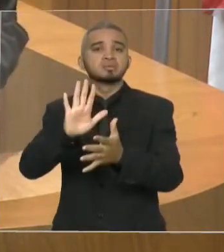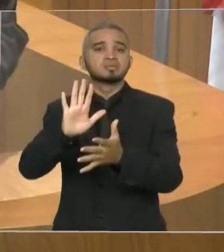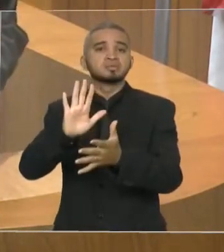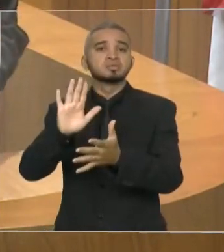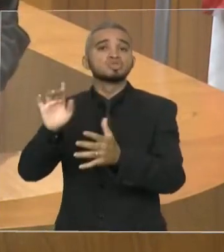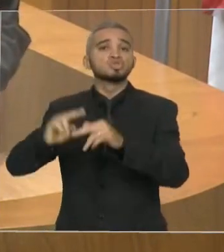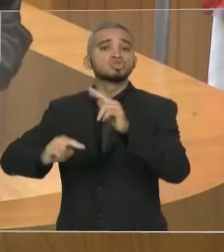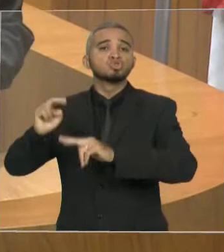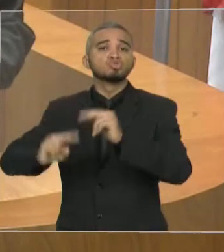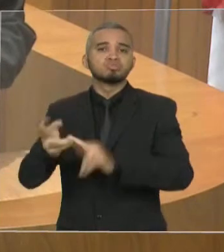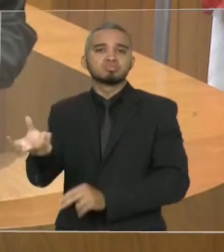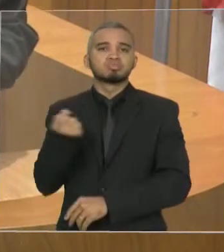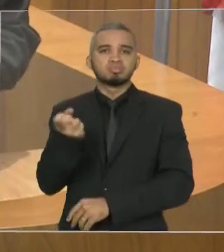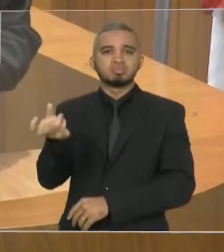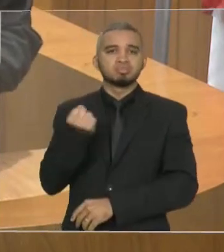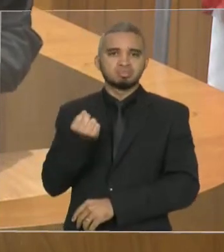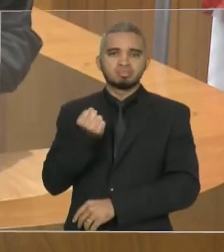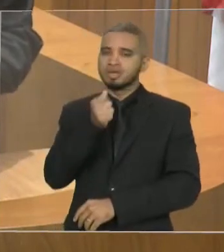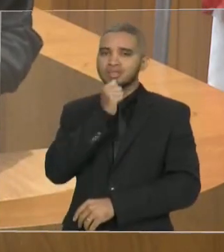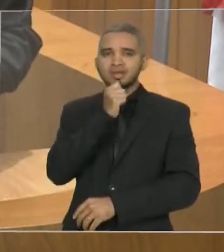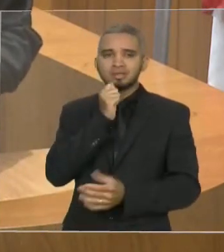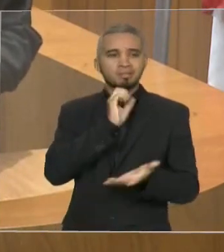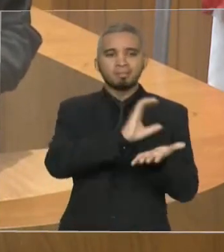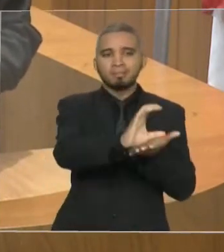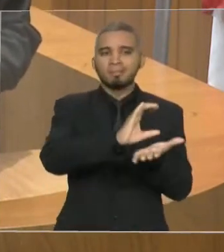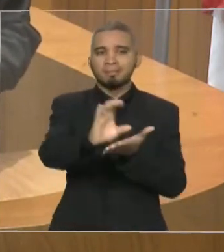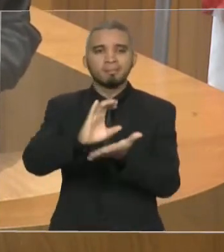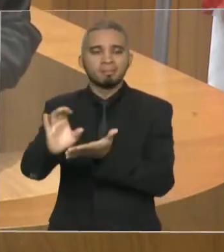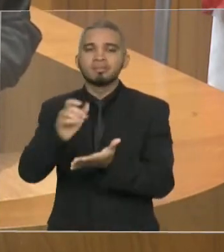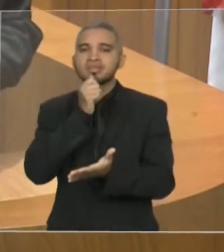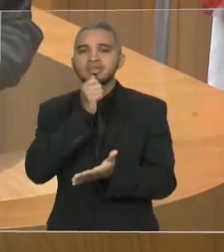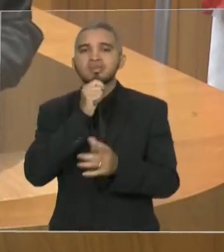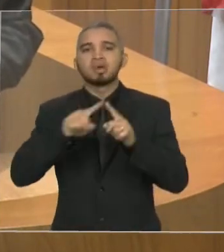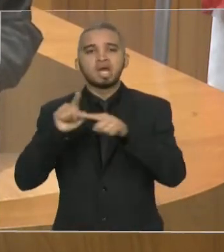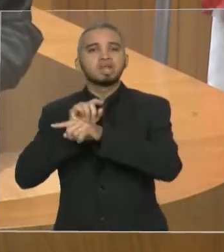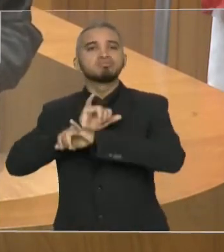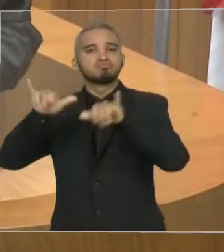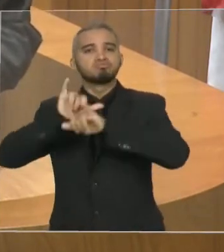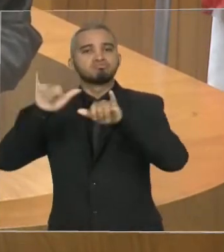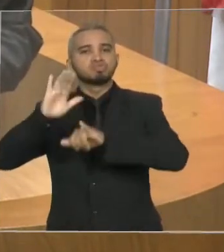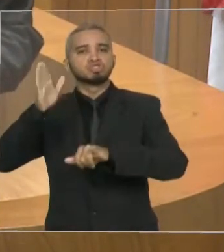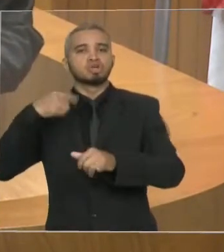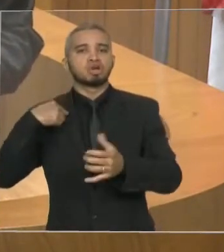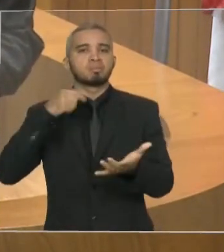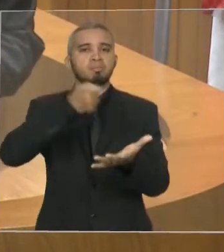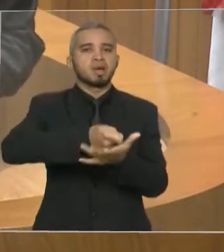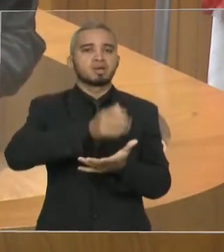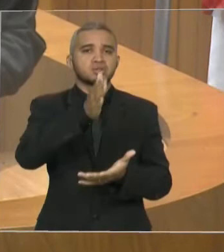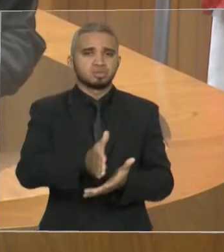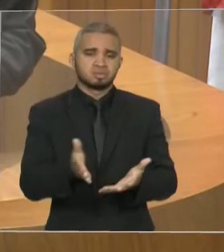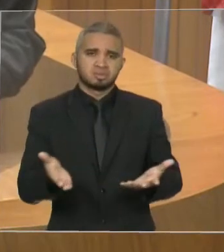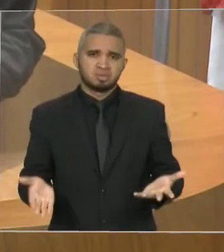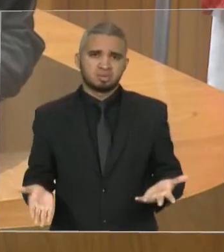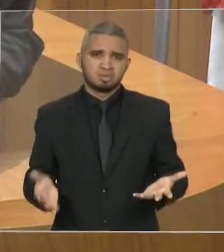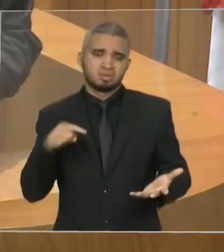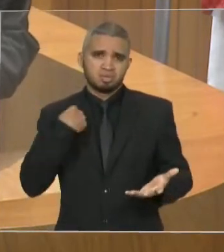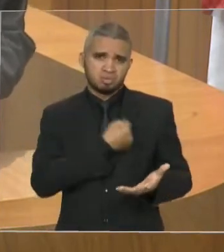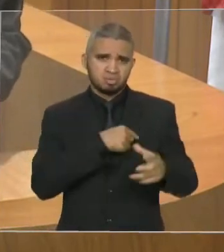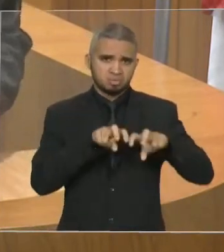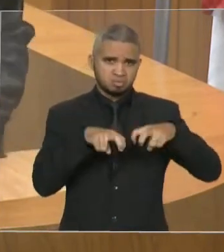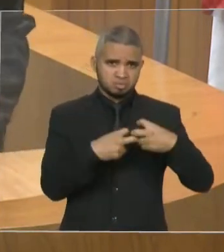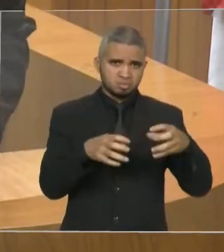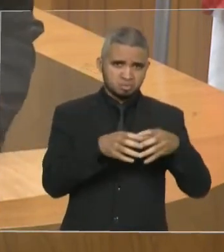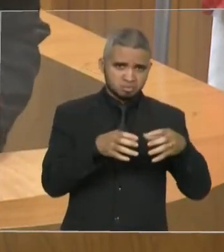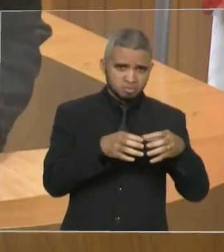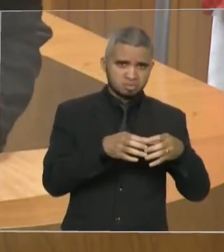Segunda situação, e está muito claro, para todos nós que fazemos parte da Comissão de Constituição e